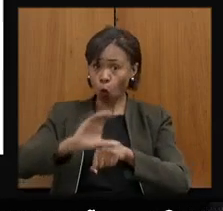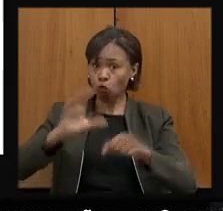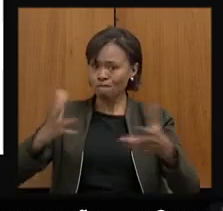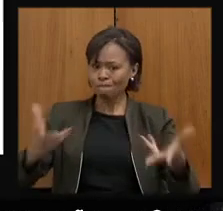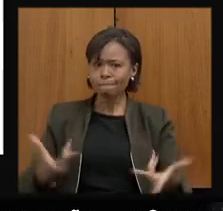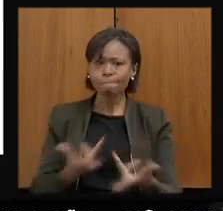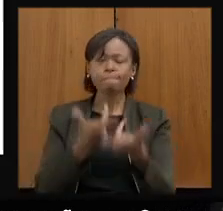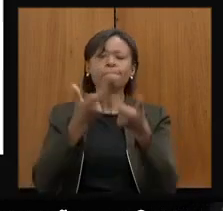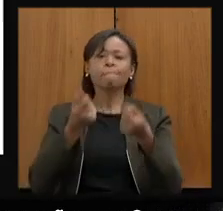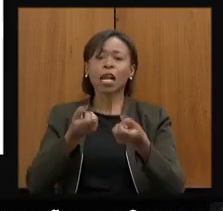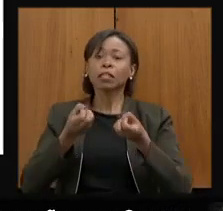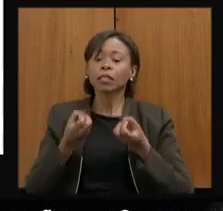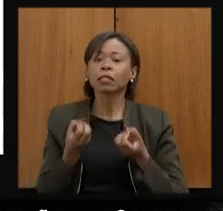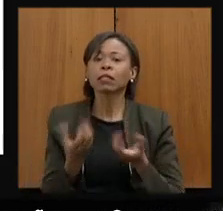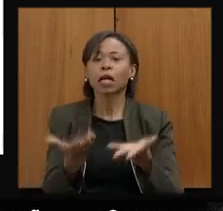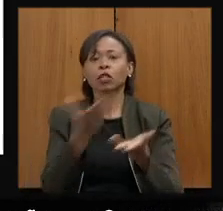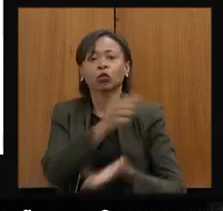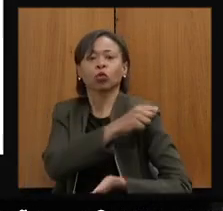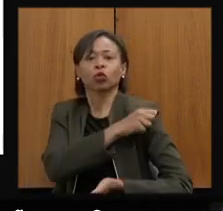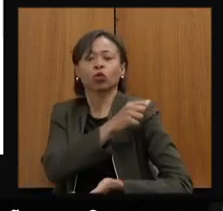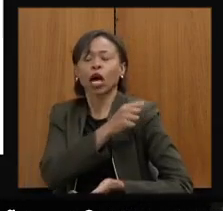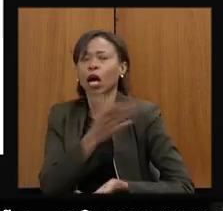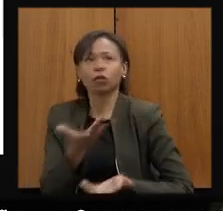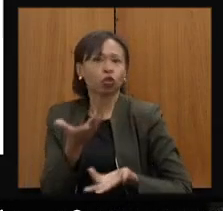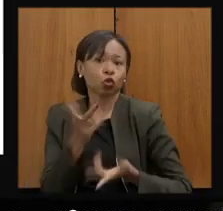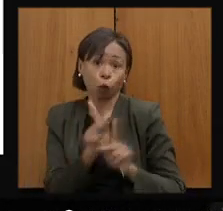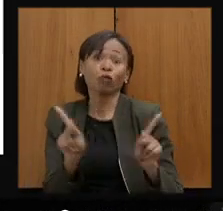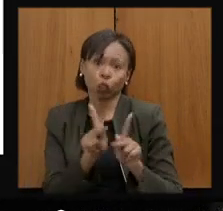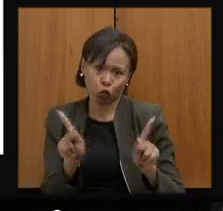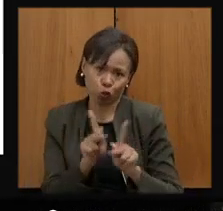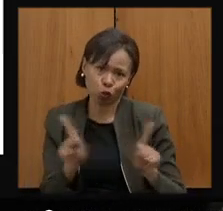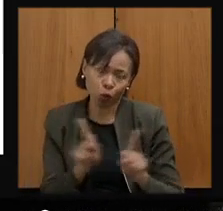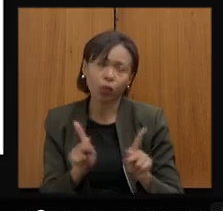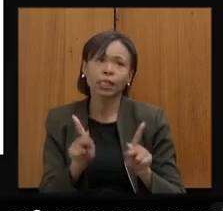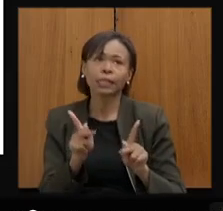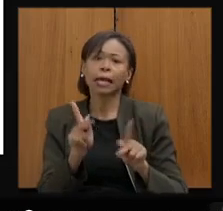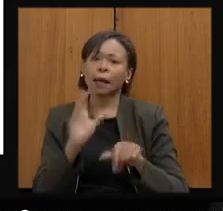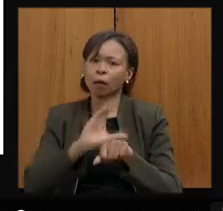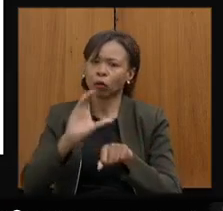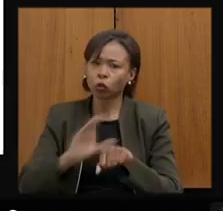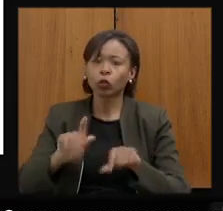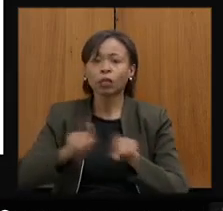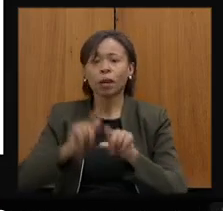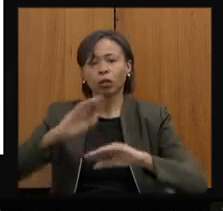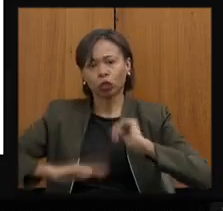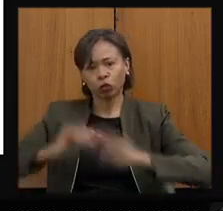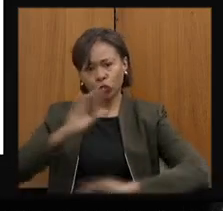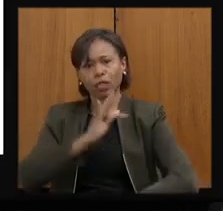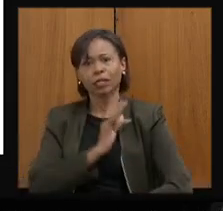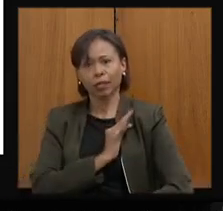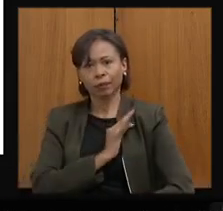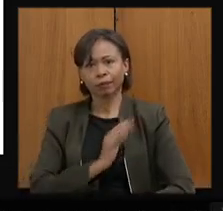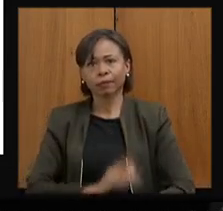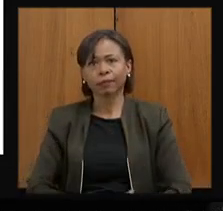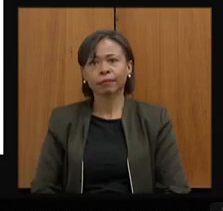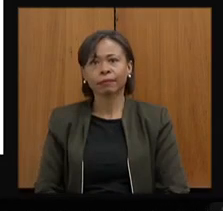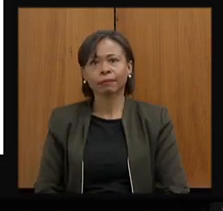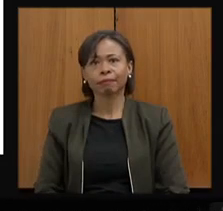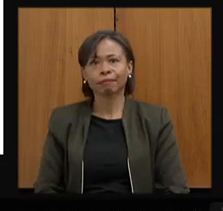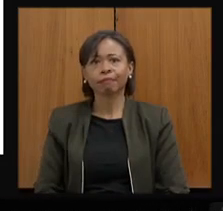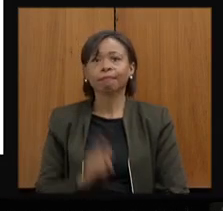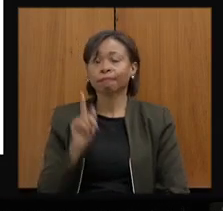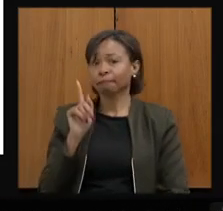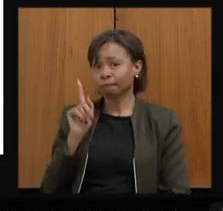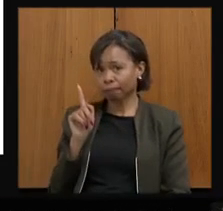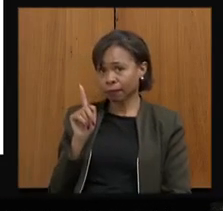todas as opções aos nossos servidores, aos nossos professores e técnicos também. Por favor. Temos